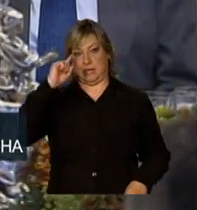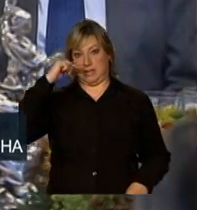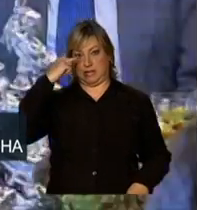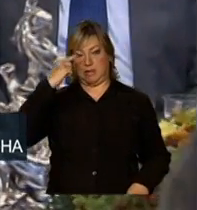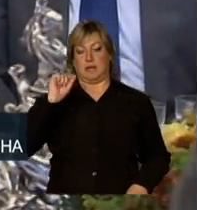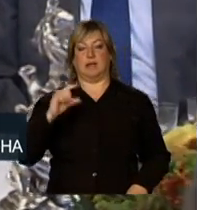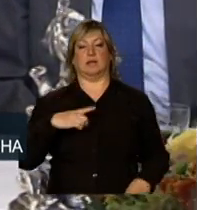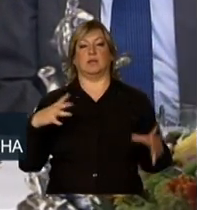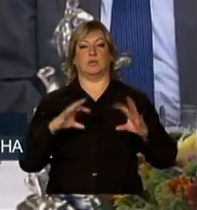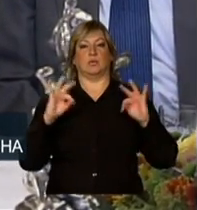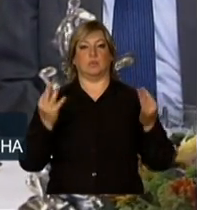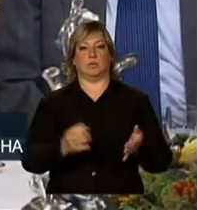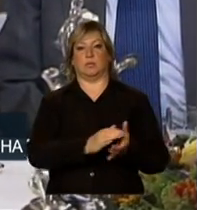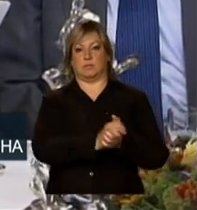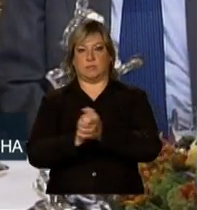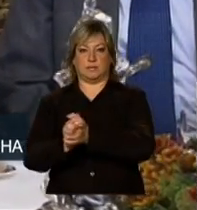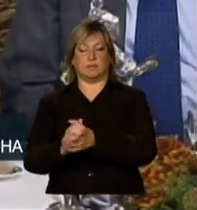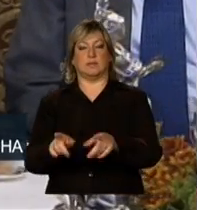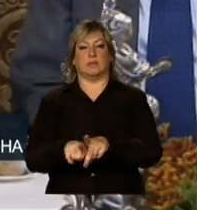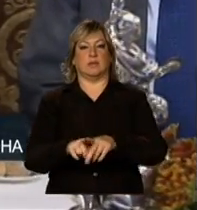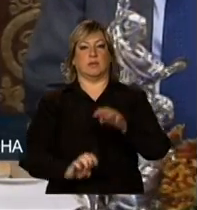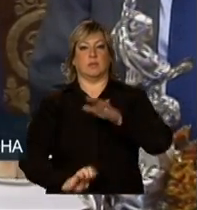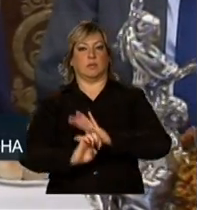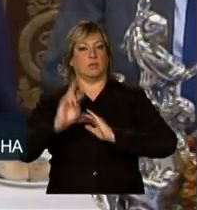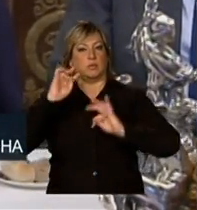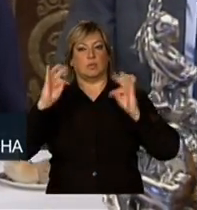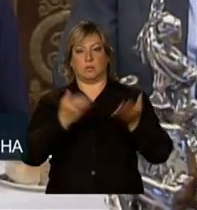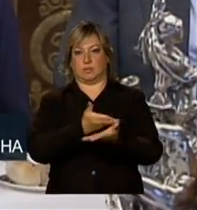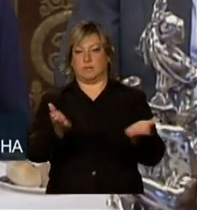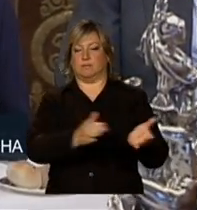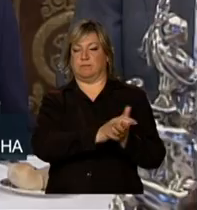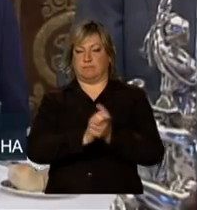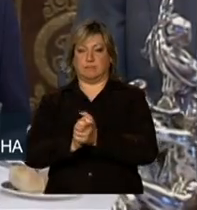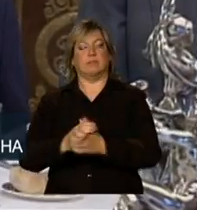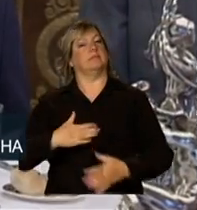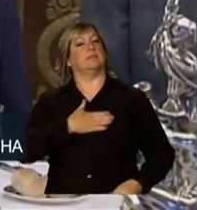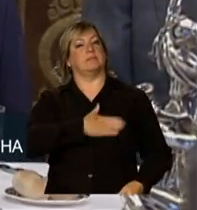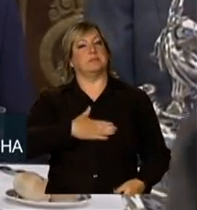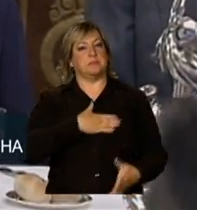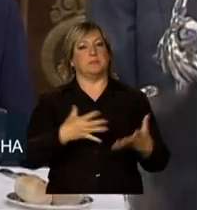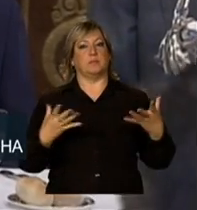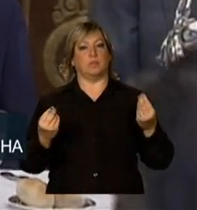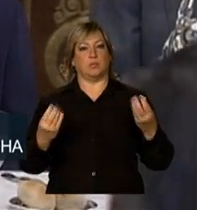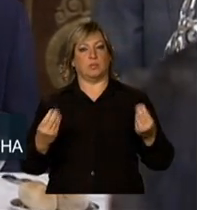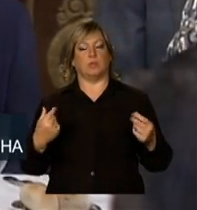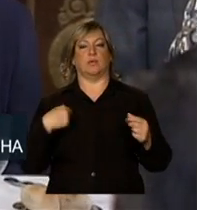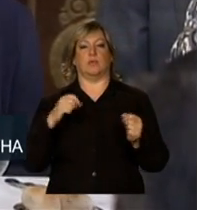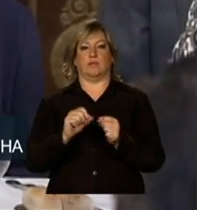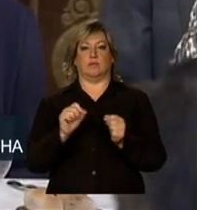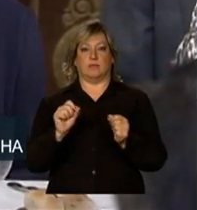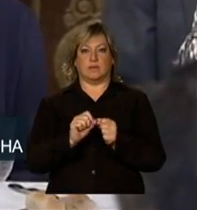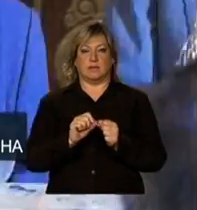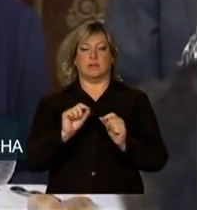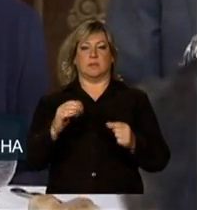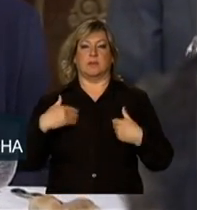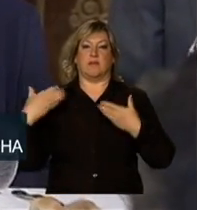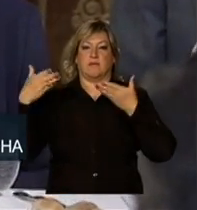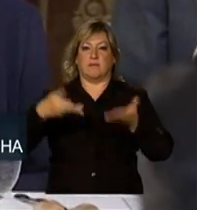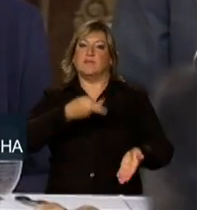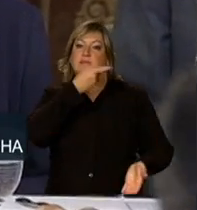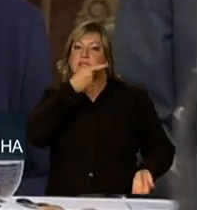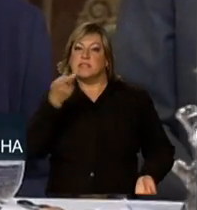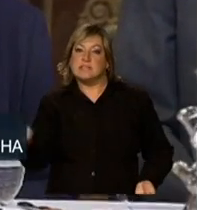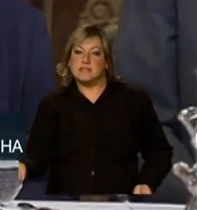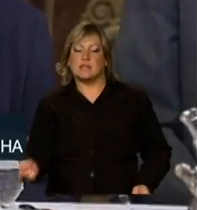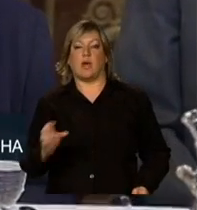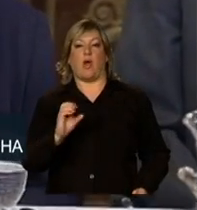e senhores empresários, senhoras e senhores, é com grande satisfação que realizo minha visita oficial